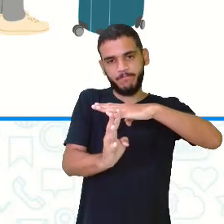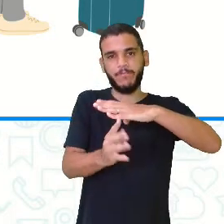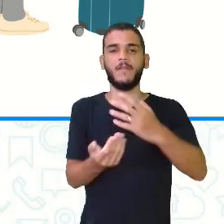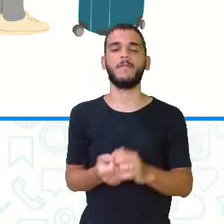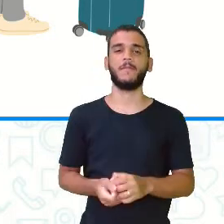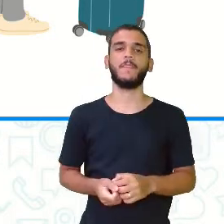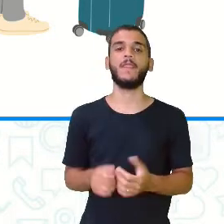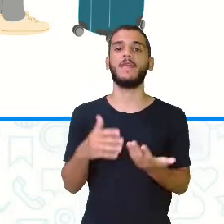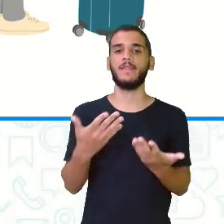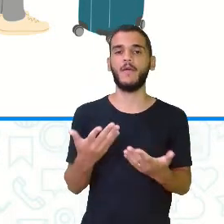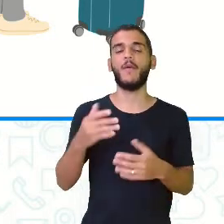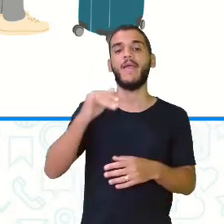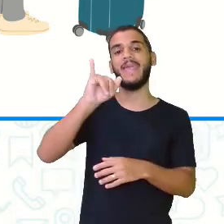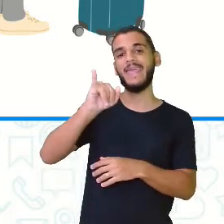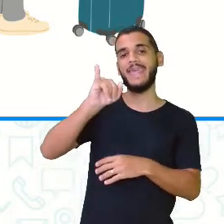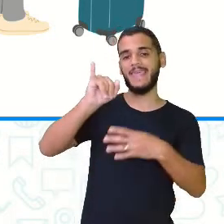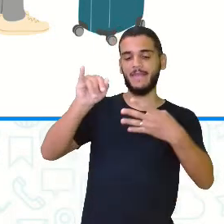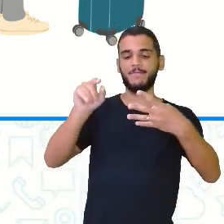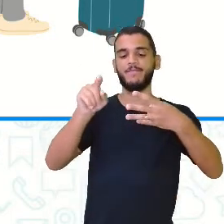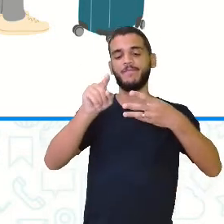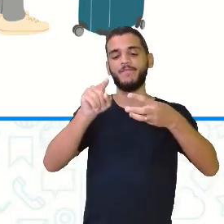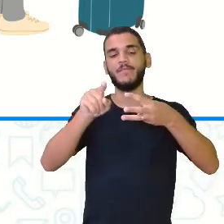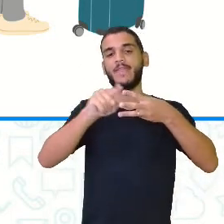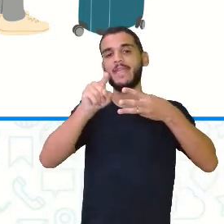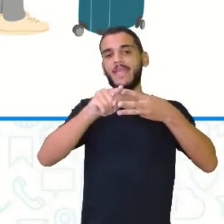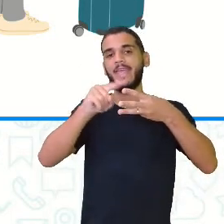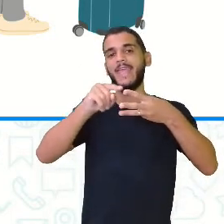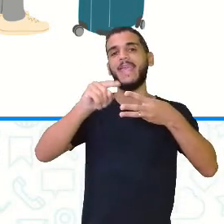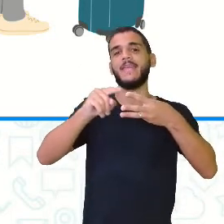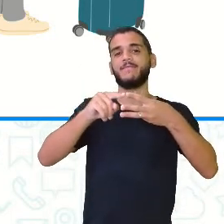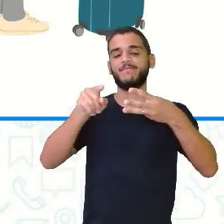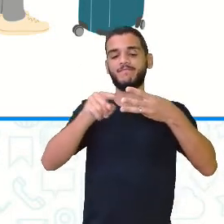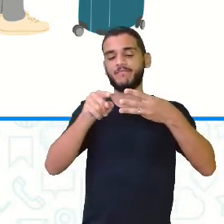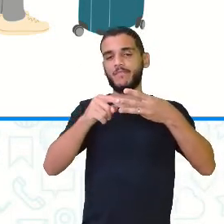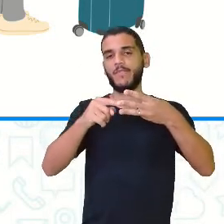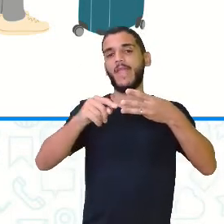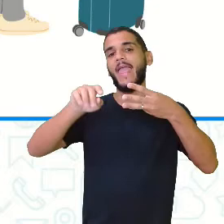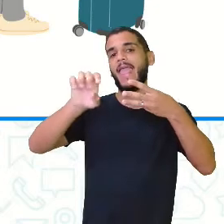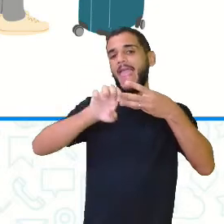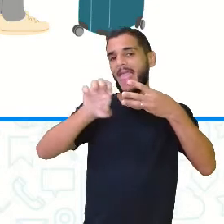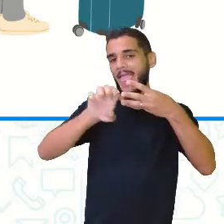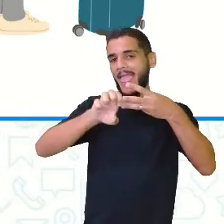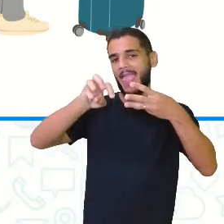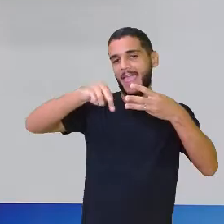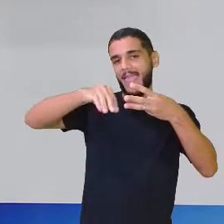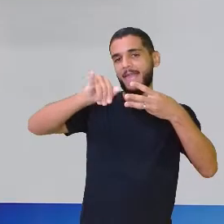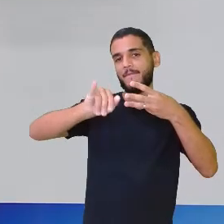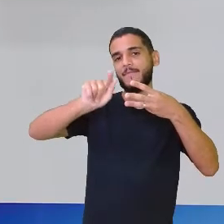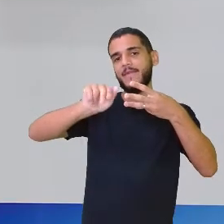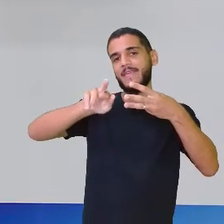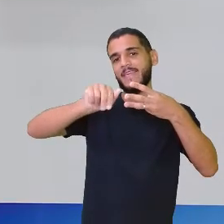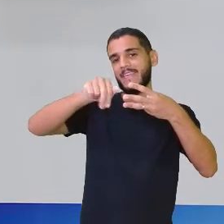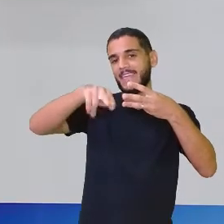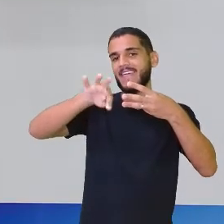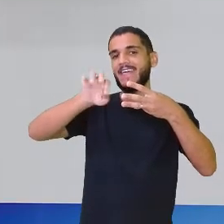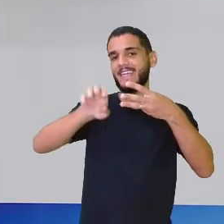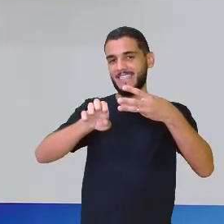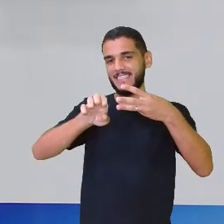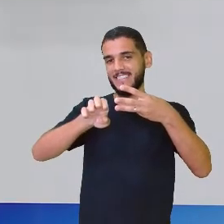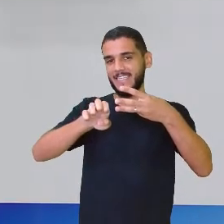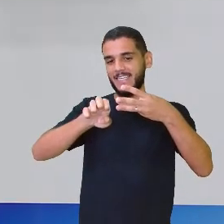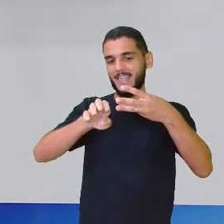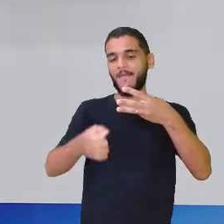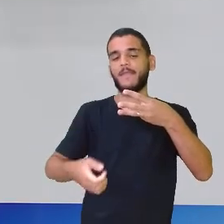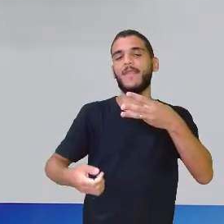entra no país pra viver. Ele emigrou do país dele e, quando ele chega nesse país, ele vira um